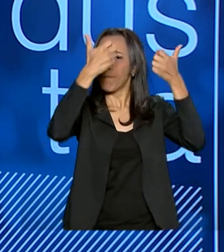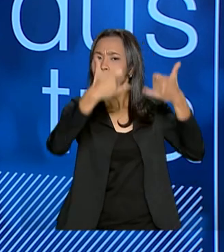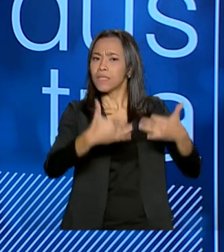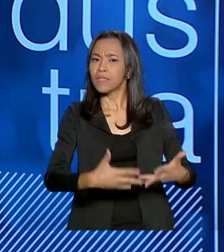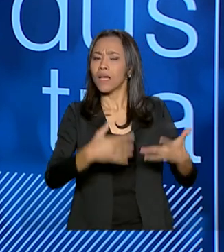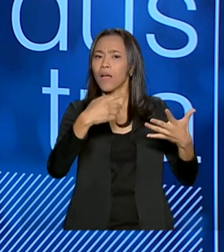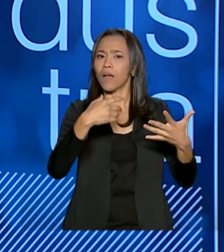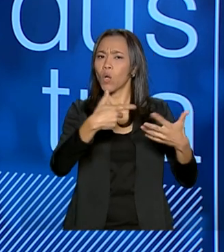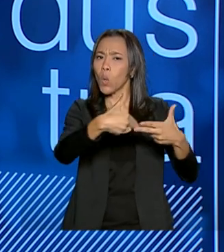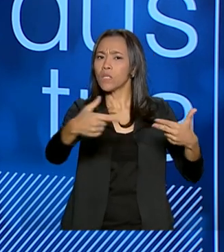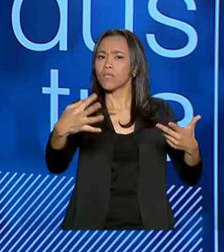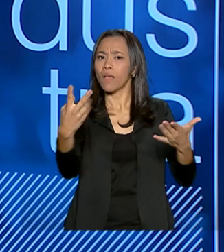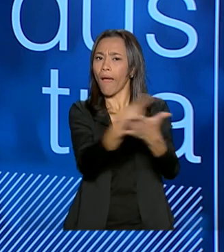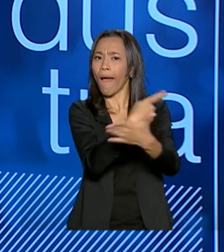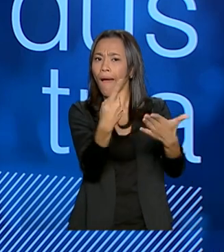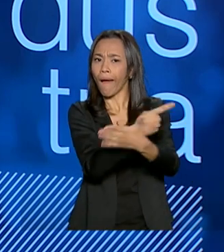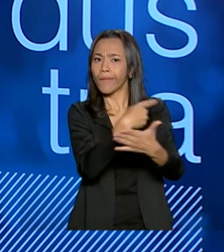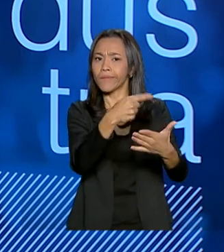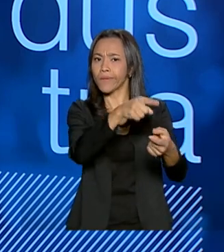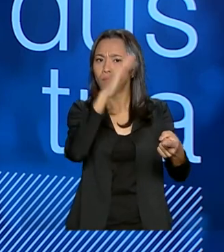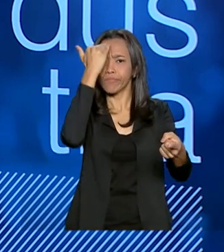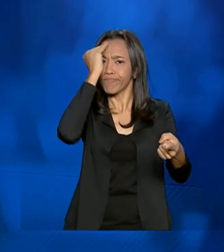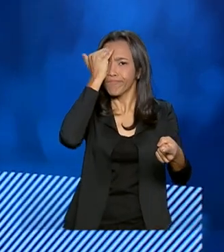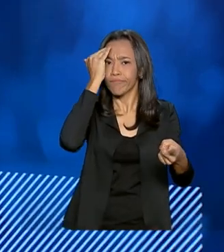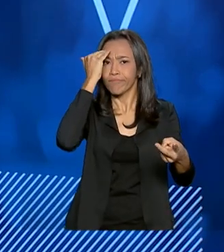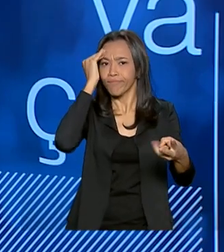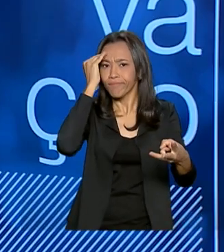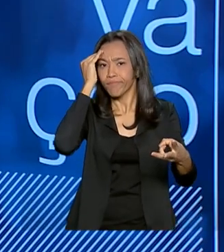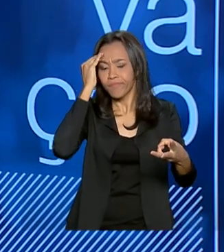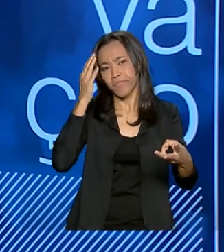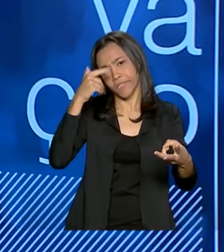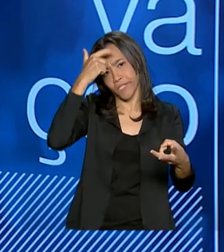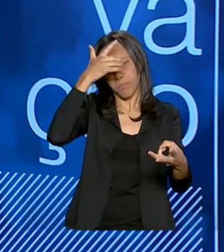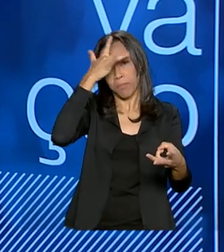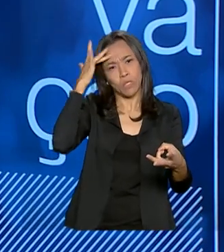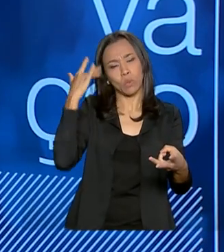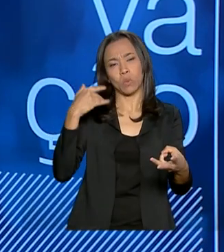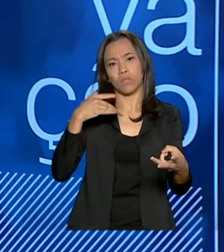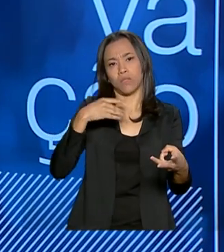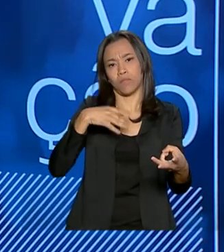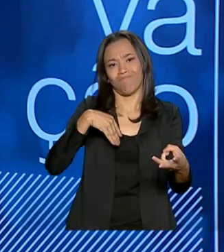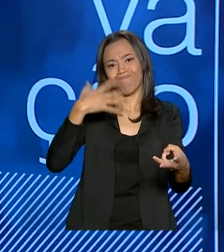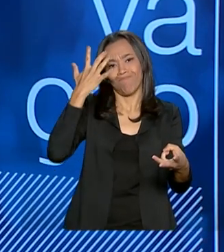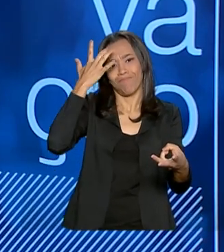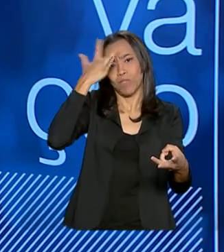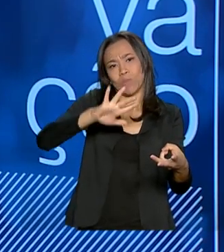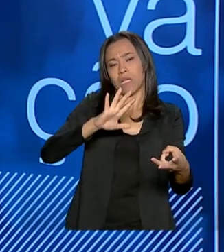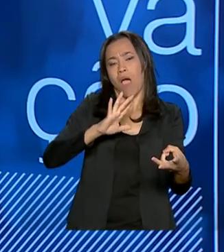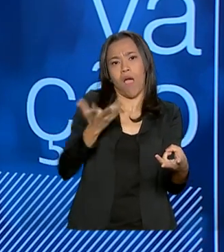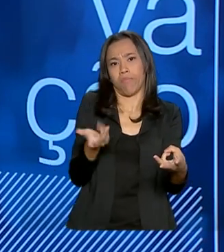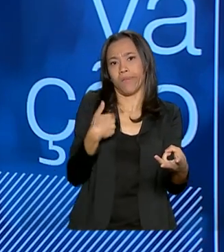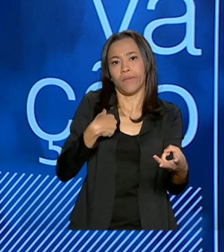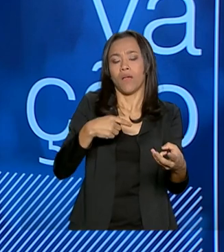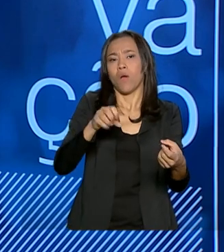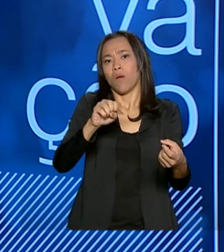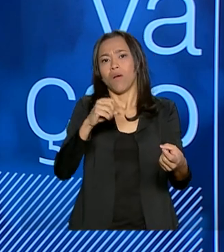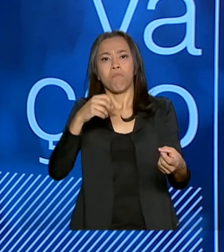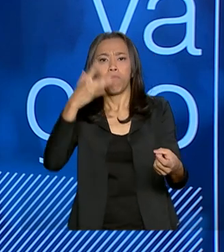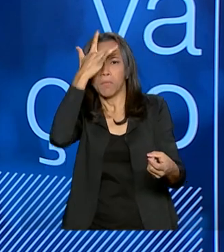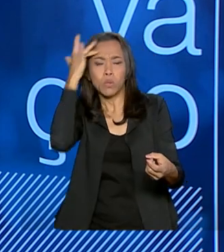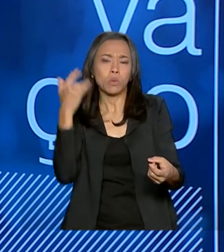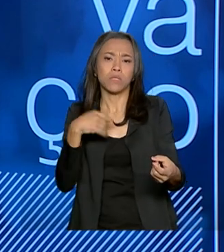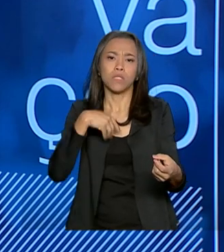tremendamente errada, seja por alguns maus brasileiros, seja por pessoas que são desinformadas, em relação